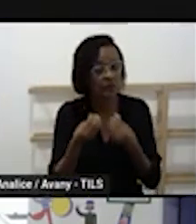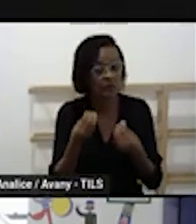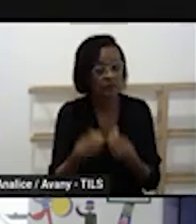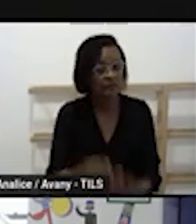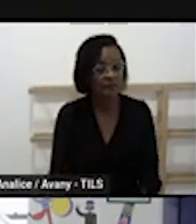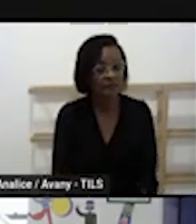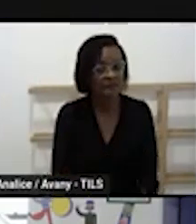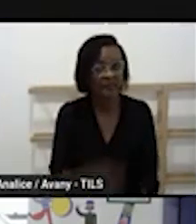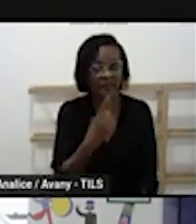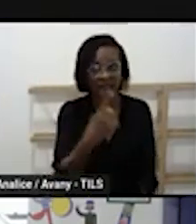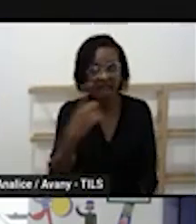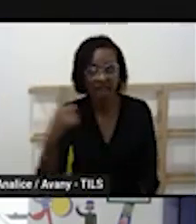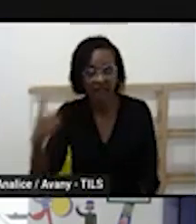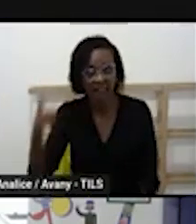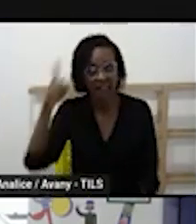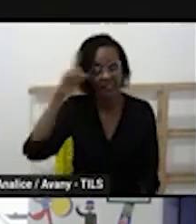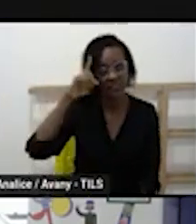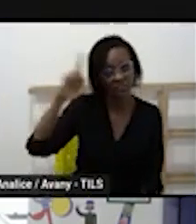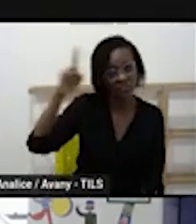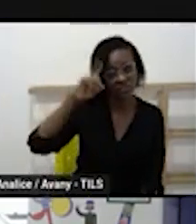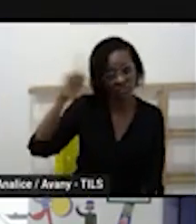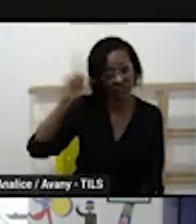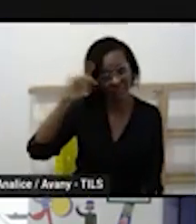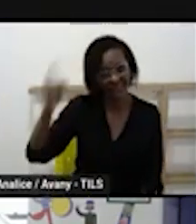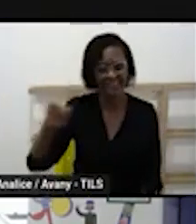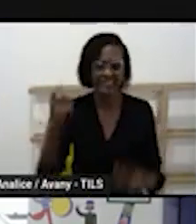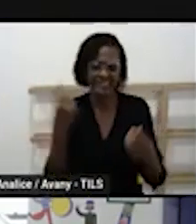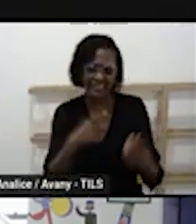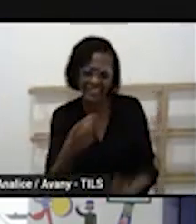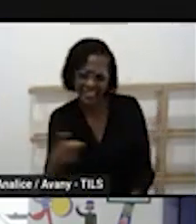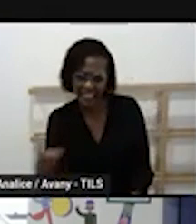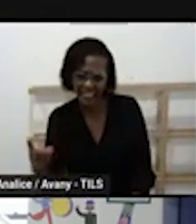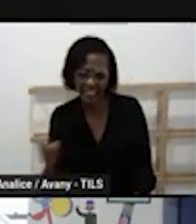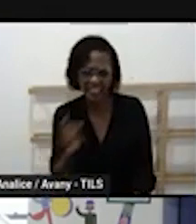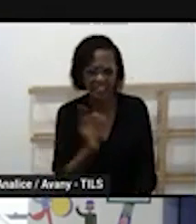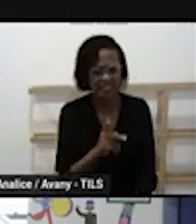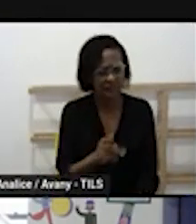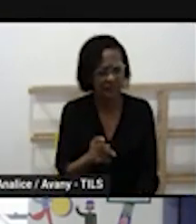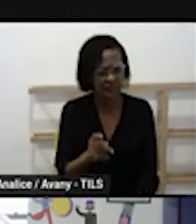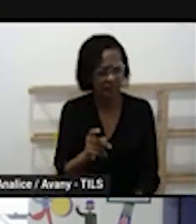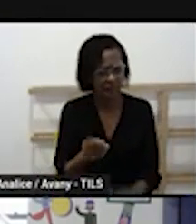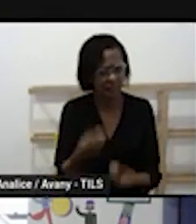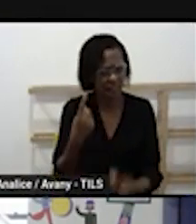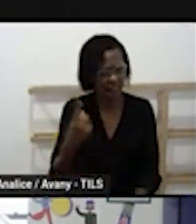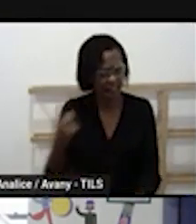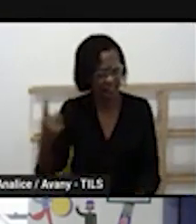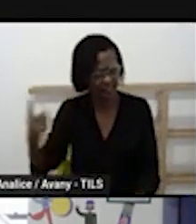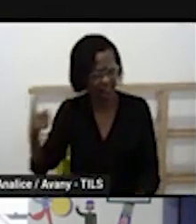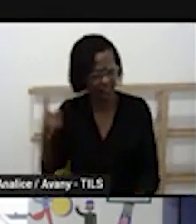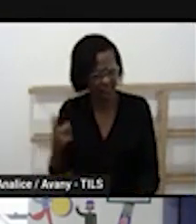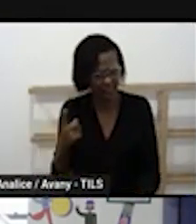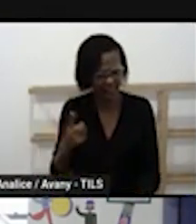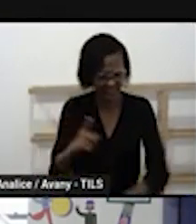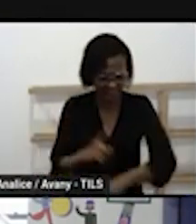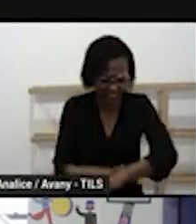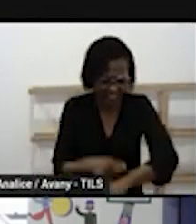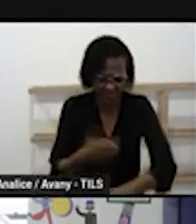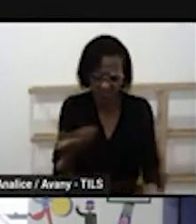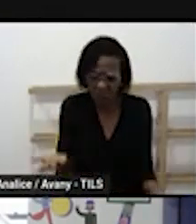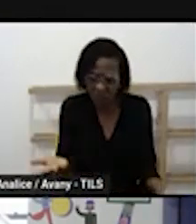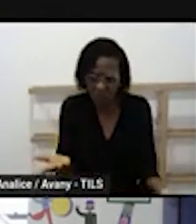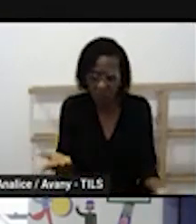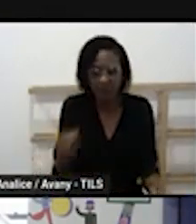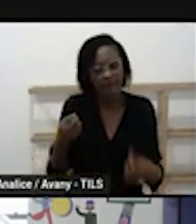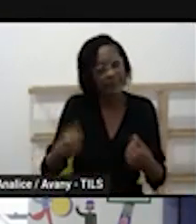dia cada tempo não vai estar separadinho esse campo pra que cada professor possa dar seu aluno o que vai aparecer nessa rotina como